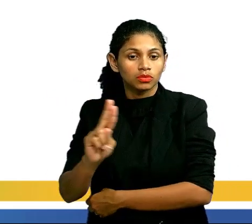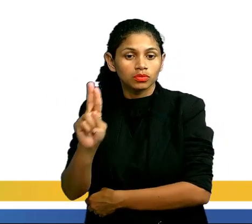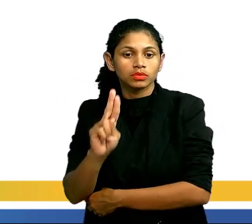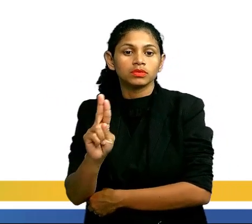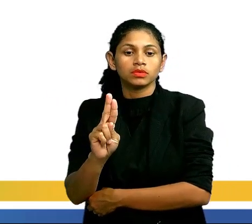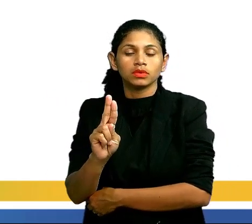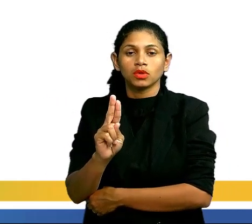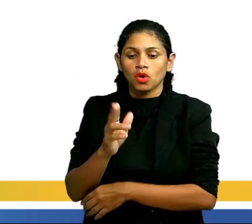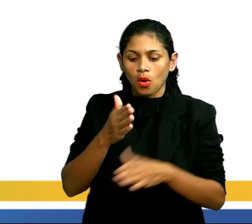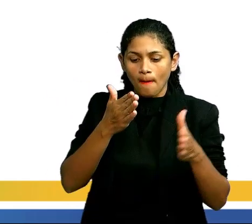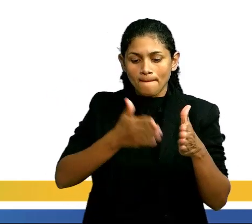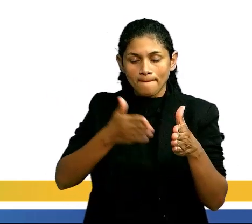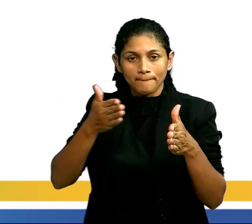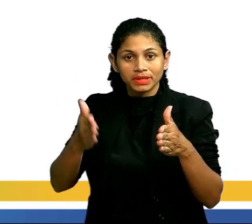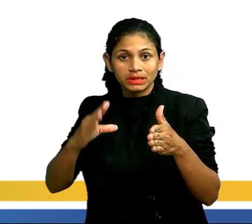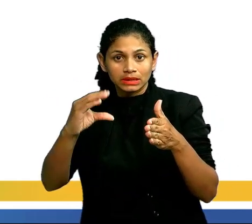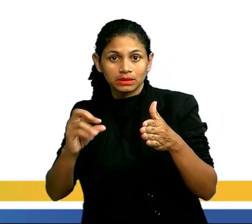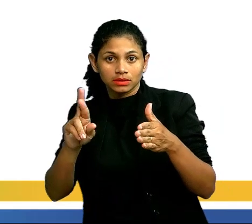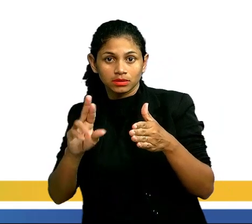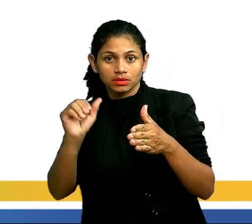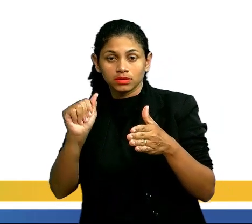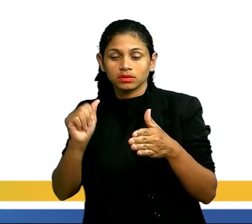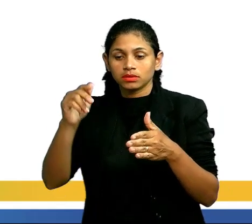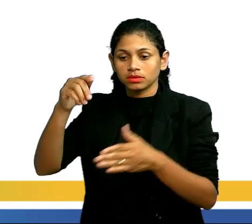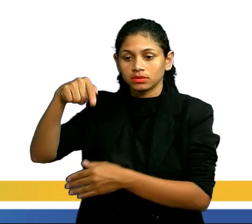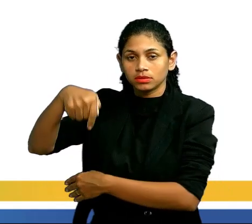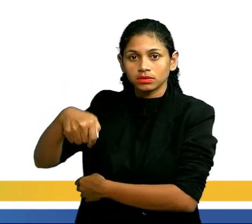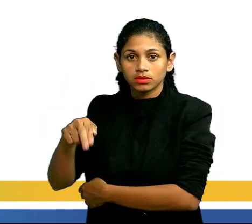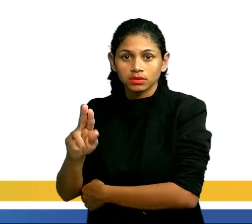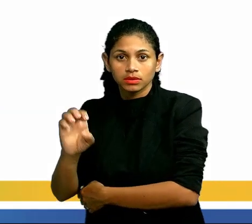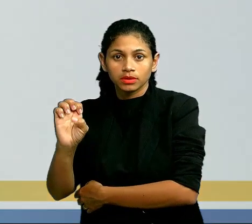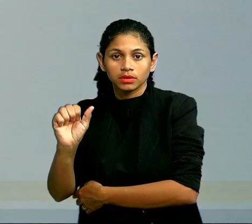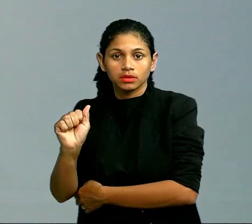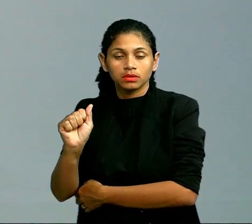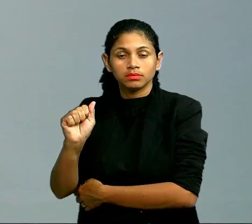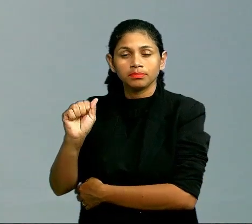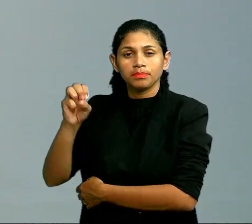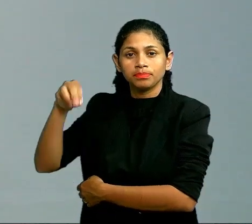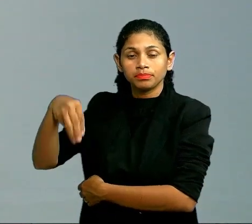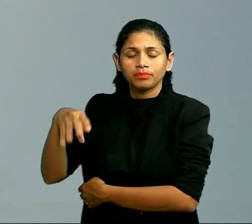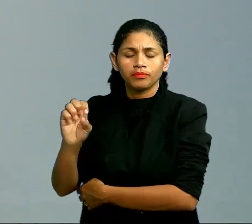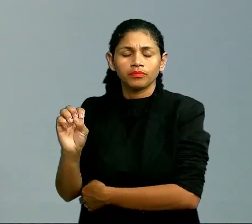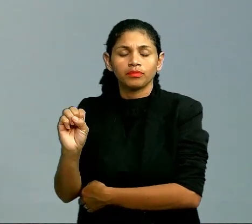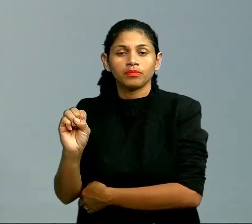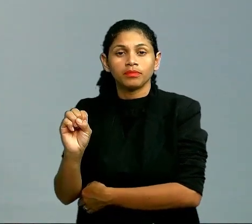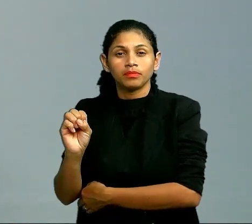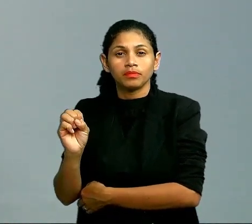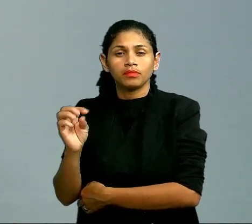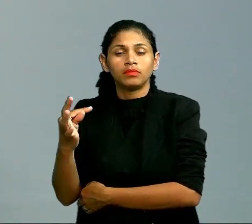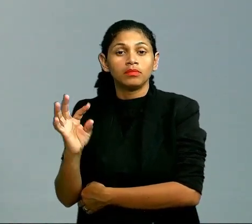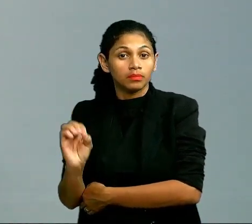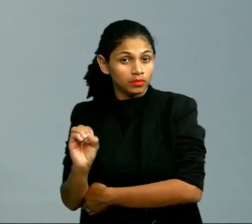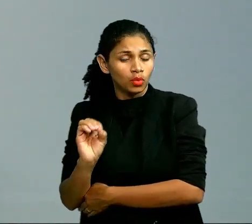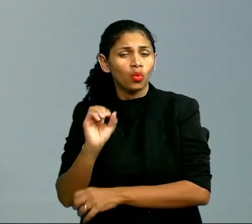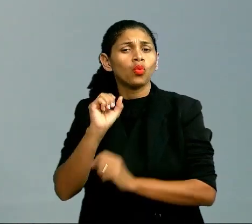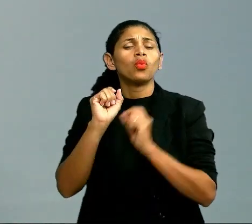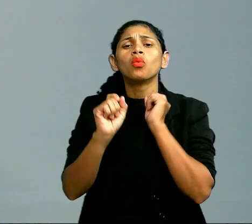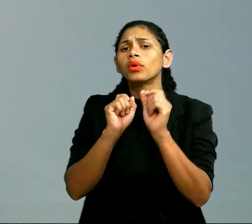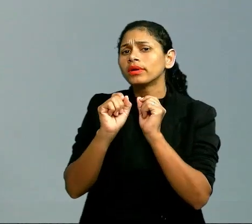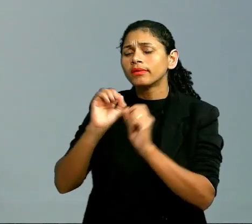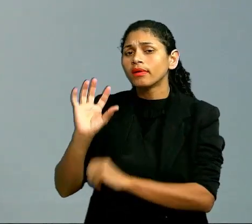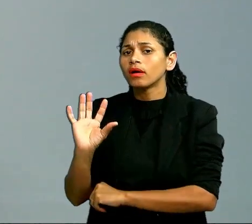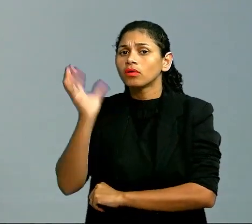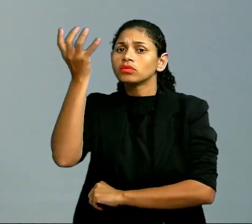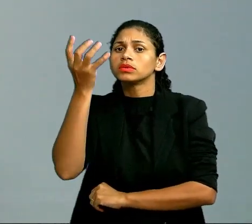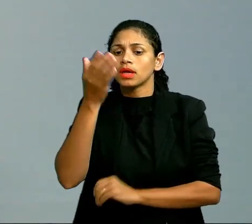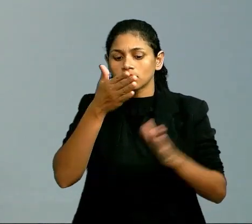utiliza-se o processo de craqueamento. O que ocorre nesse processo? Bom, pessoal, a questão é bem direta, né? Fala um